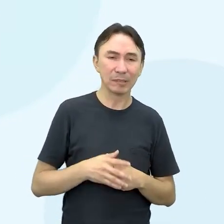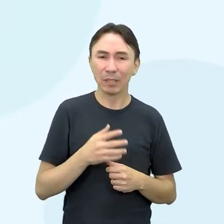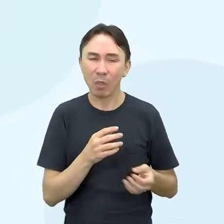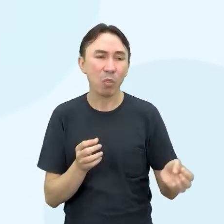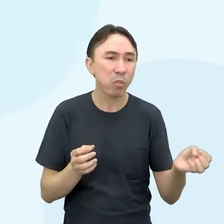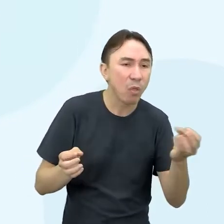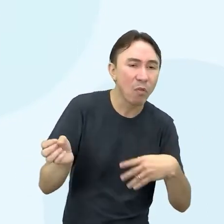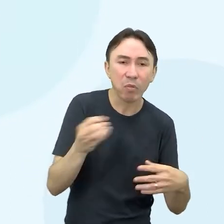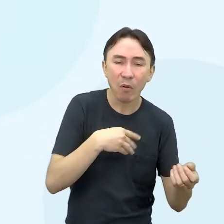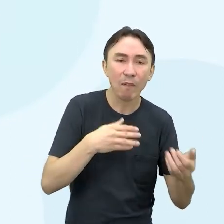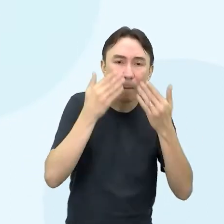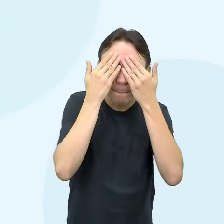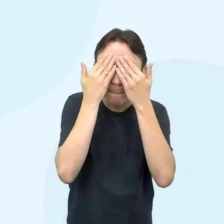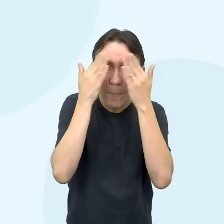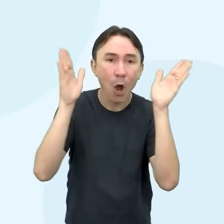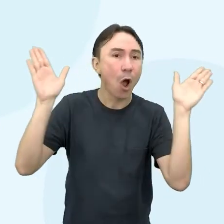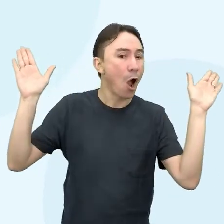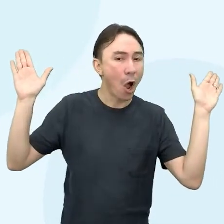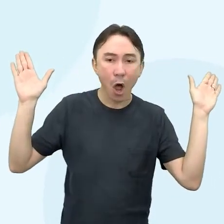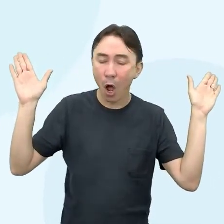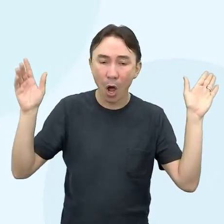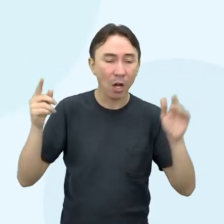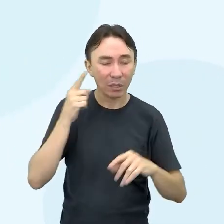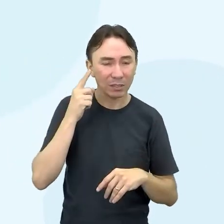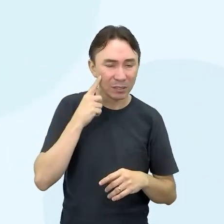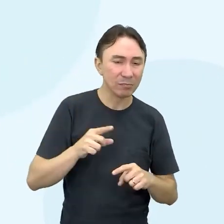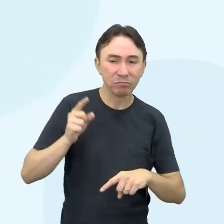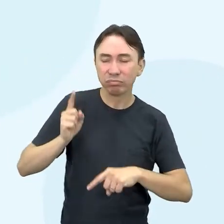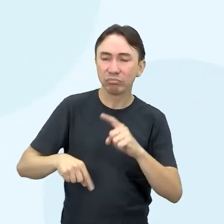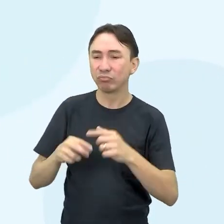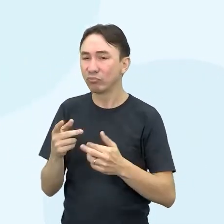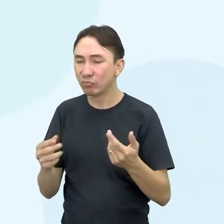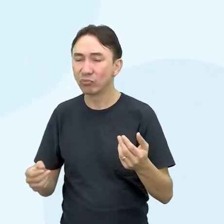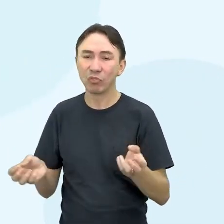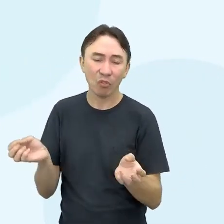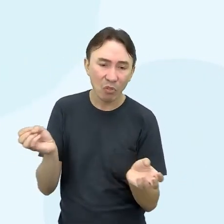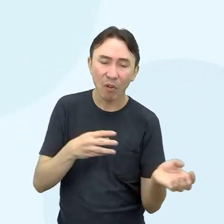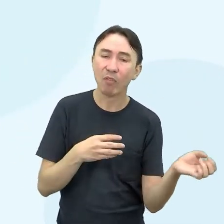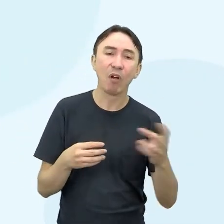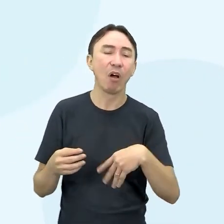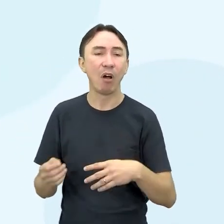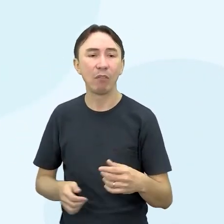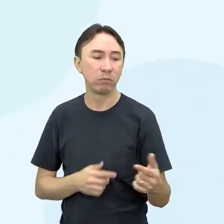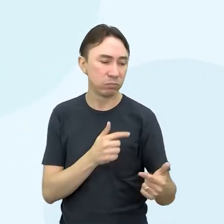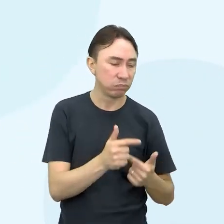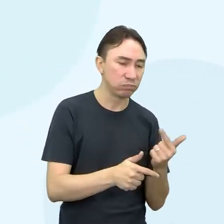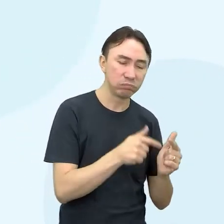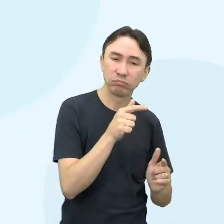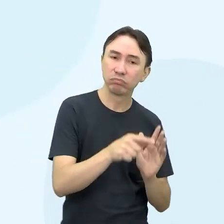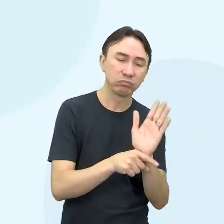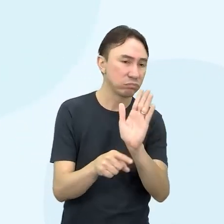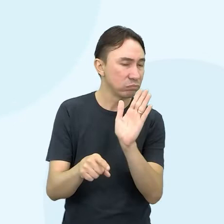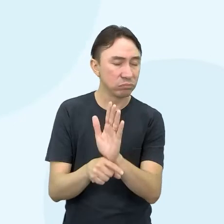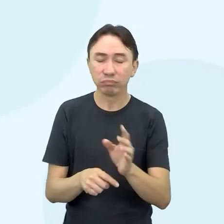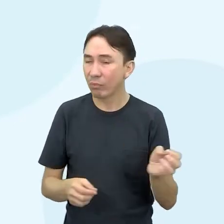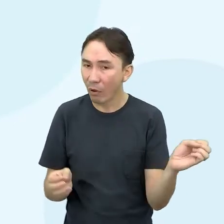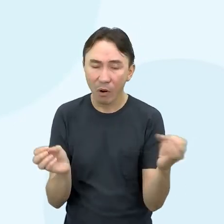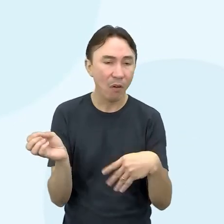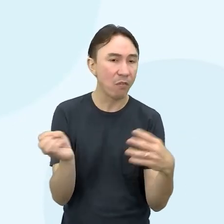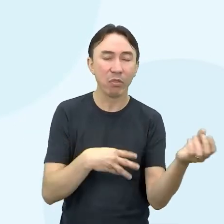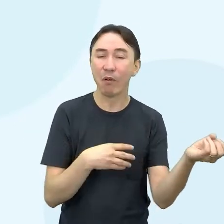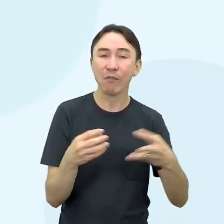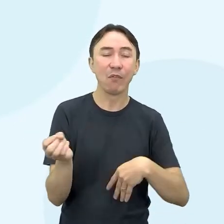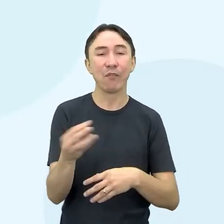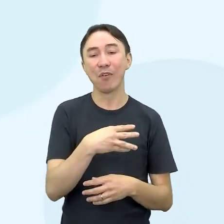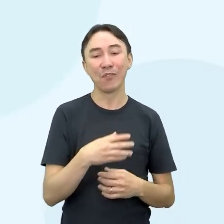novas, né? Pra preparar produtos novos, serviços novos também. Você vai perceber que